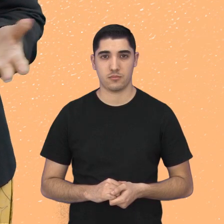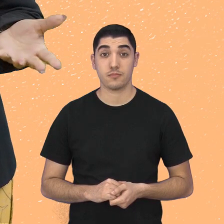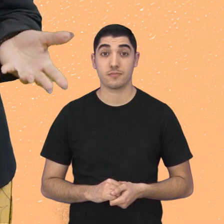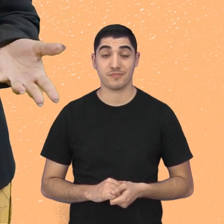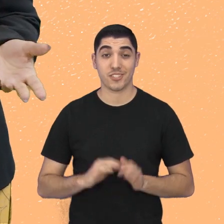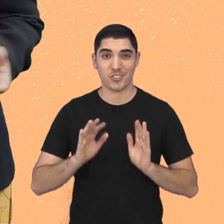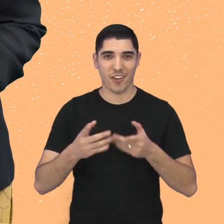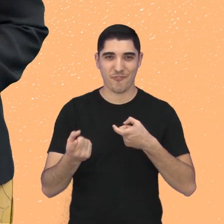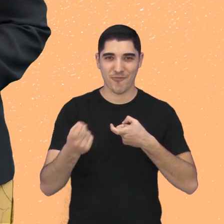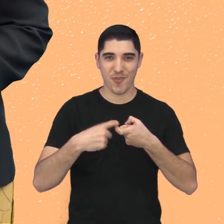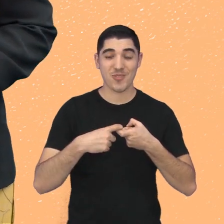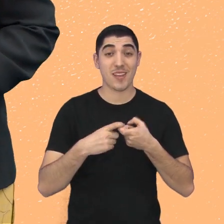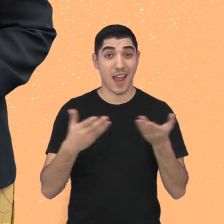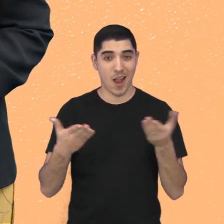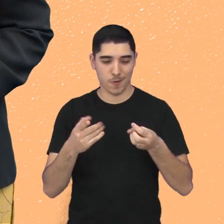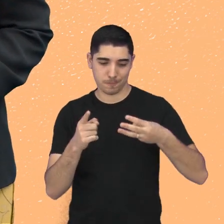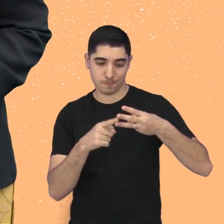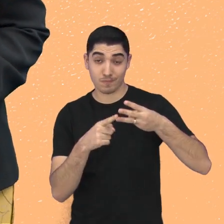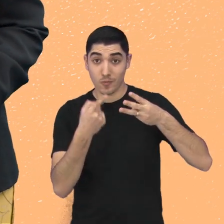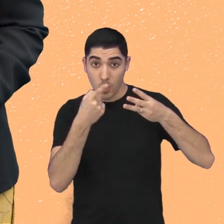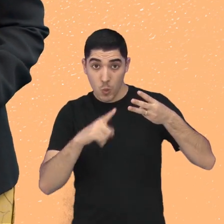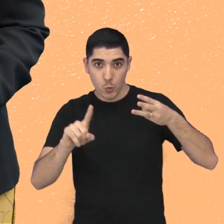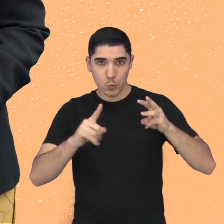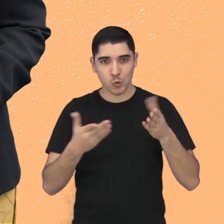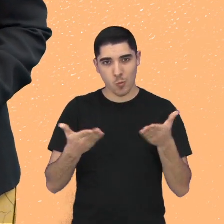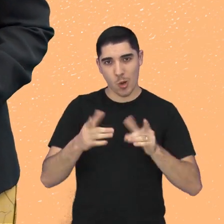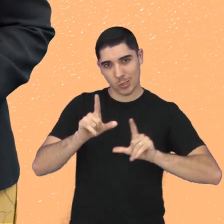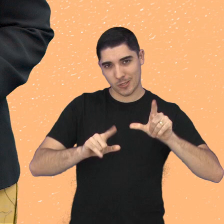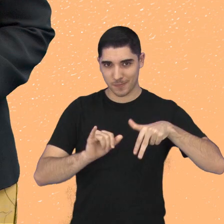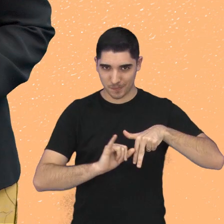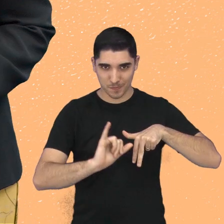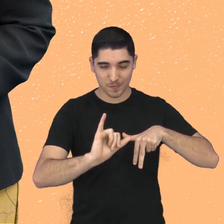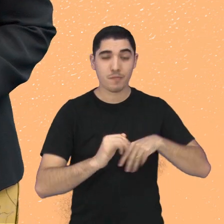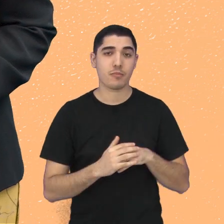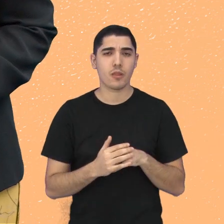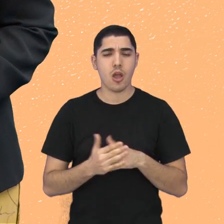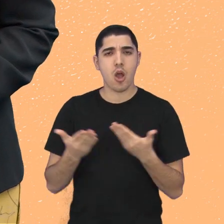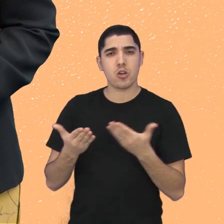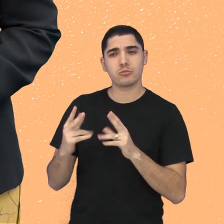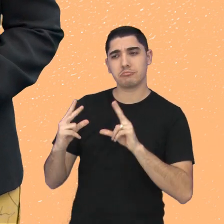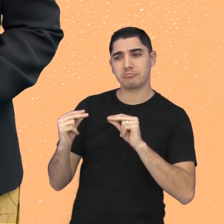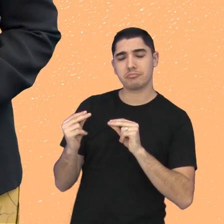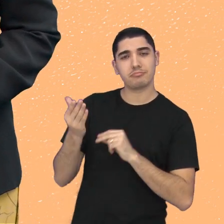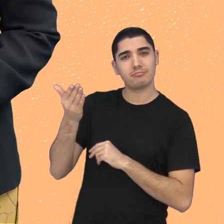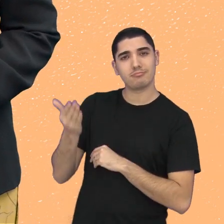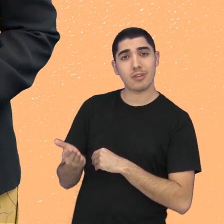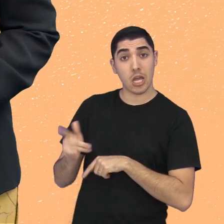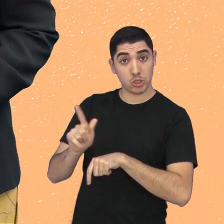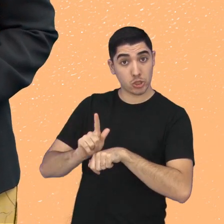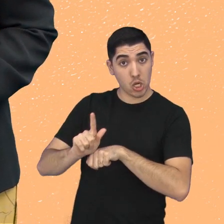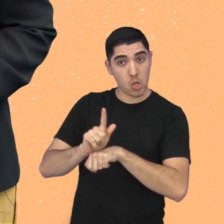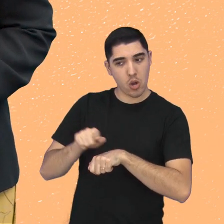Estamos de volta. Neste último bloco do Com a Palavra, hoje estamos conversando com a gestora da Associação Cultural